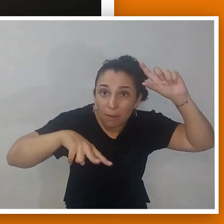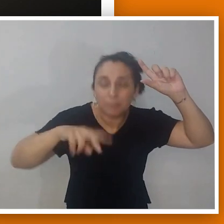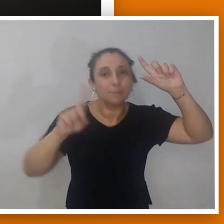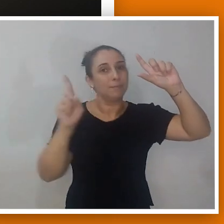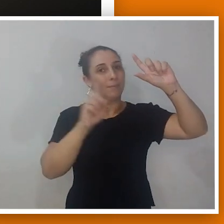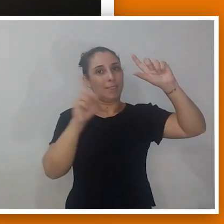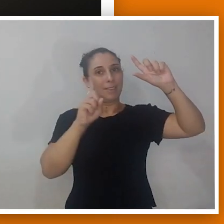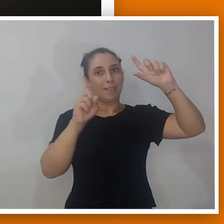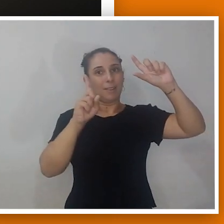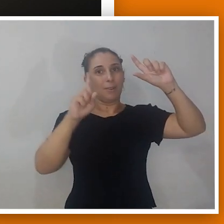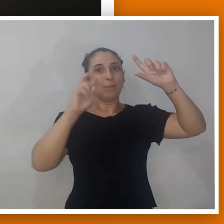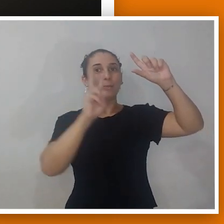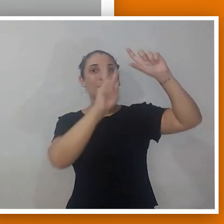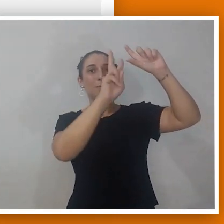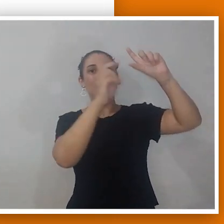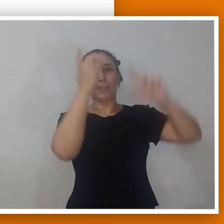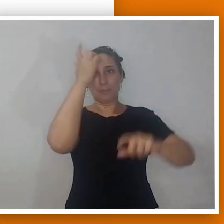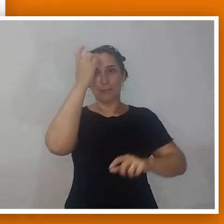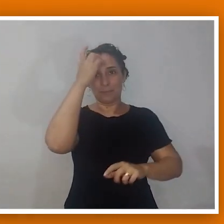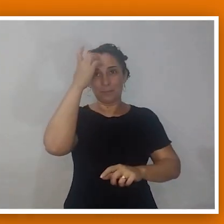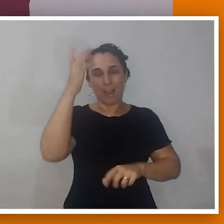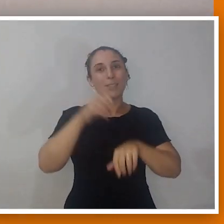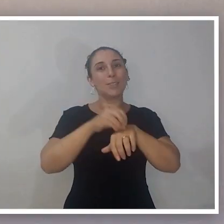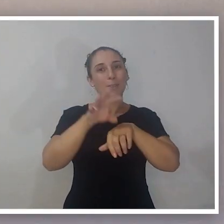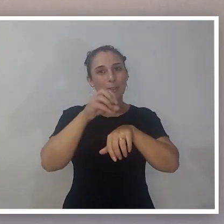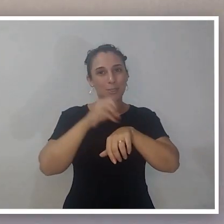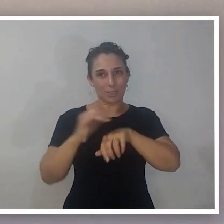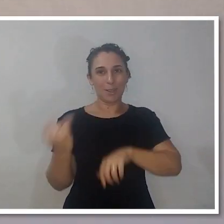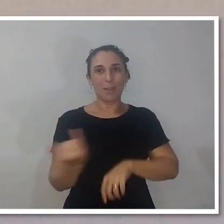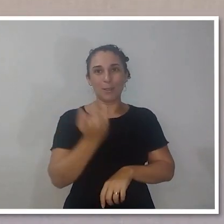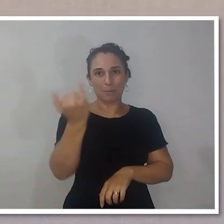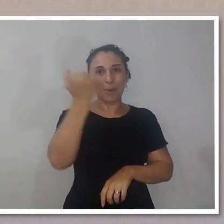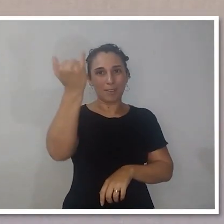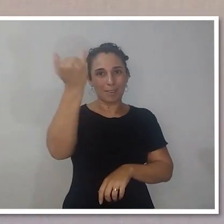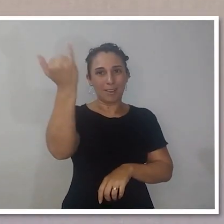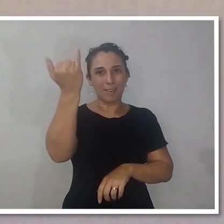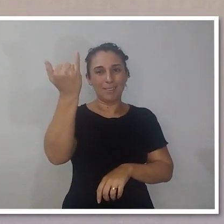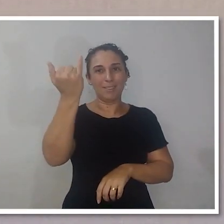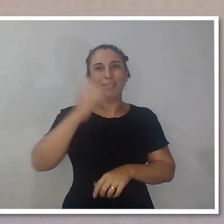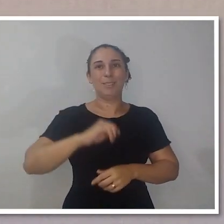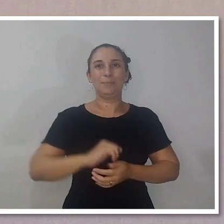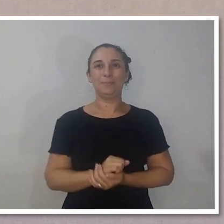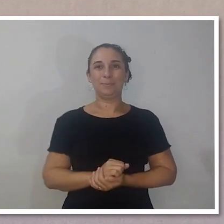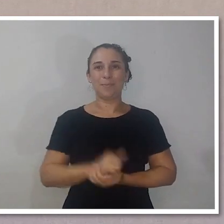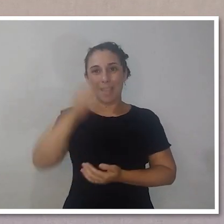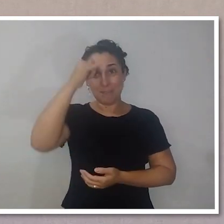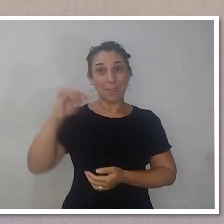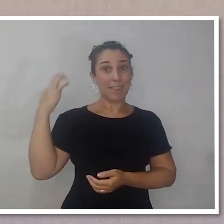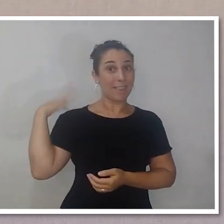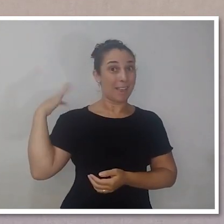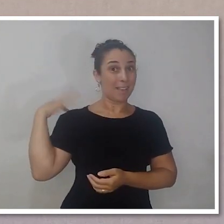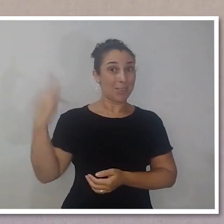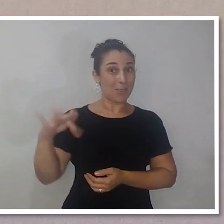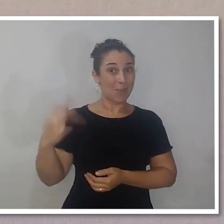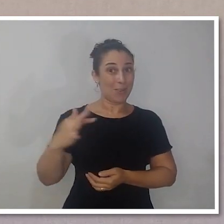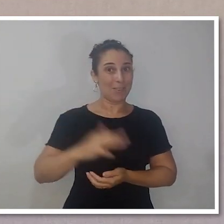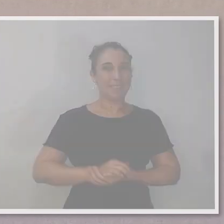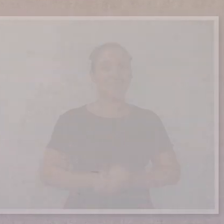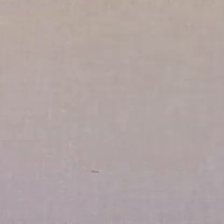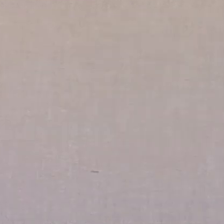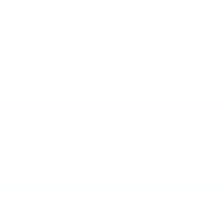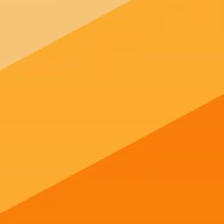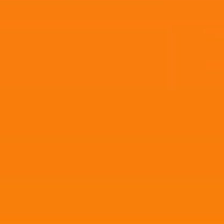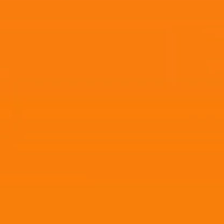me agachando para entrar, vamos dizer assim, embaixo da câmera. Vai por mim. Siga essas dicas que você vai evitar muitas dores nas